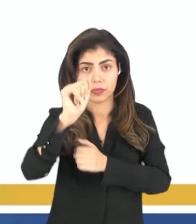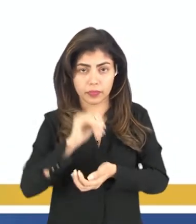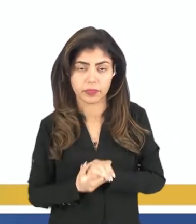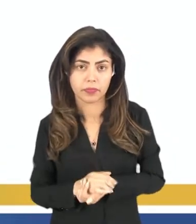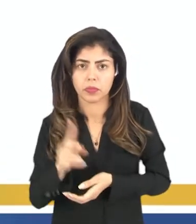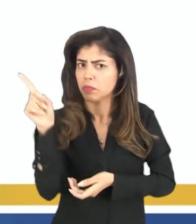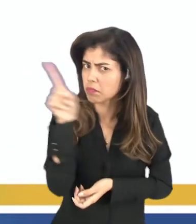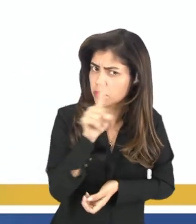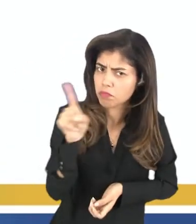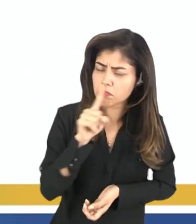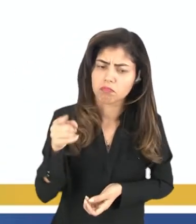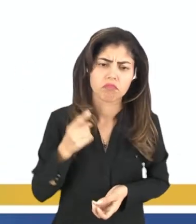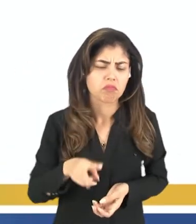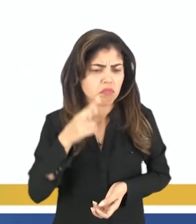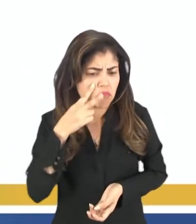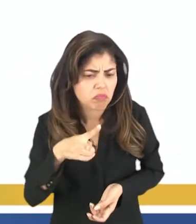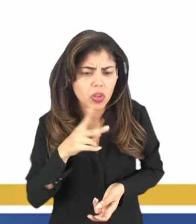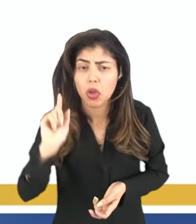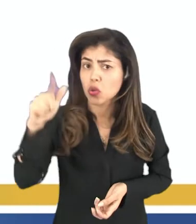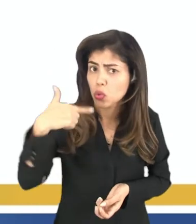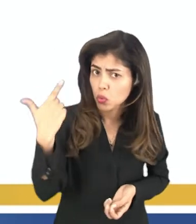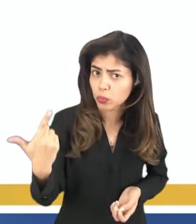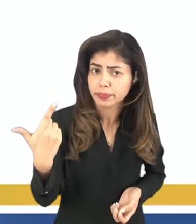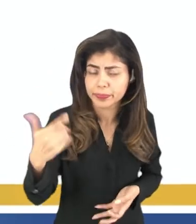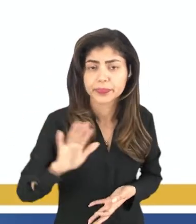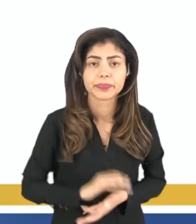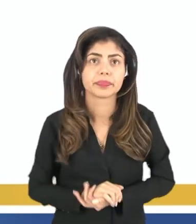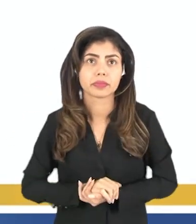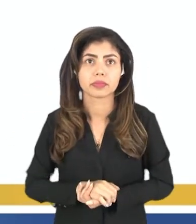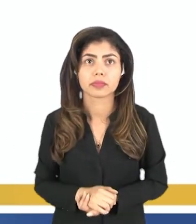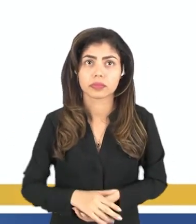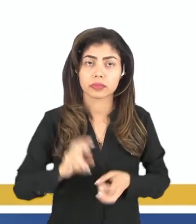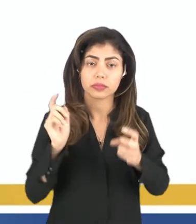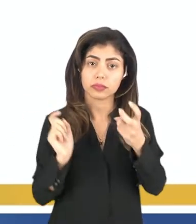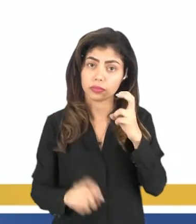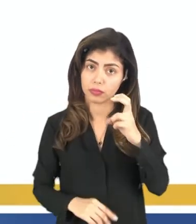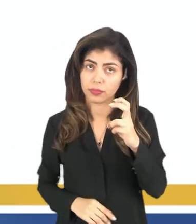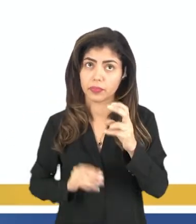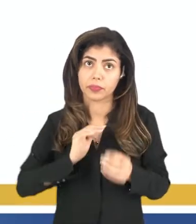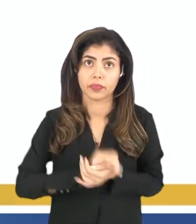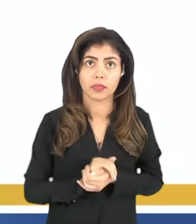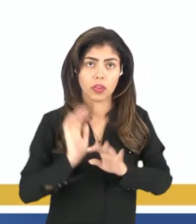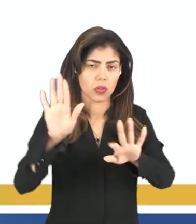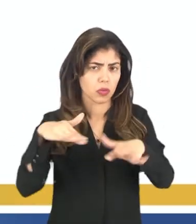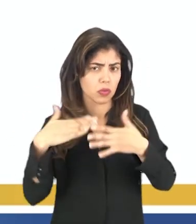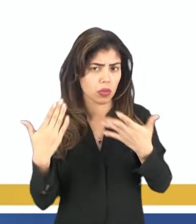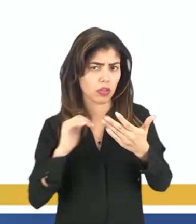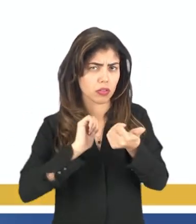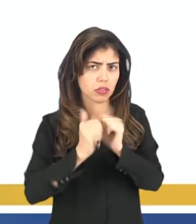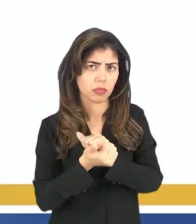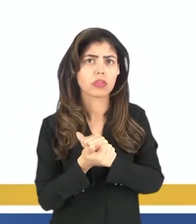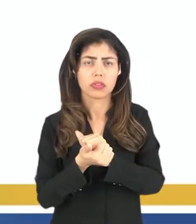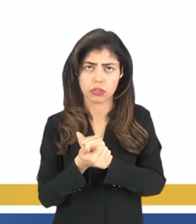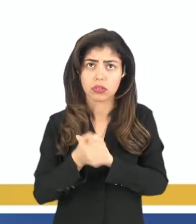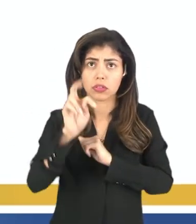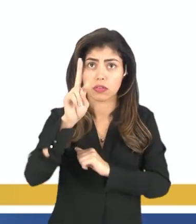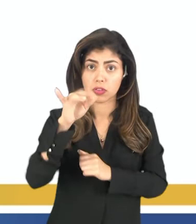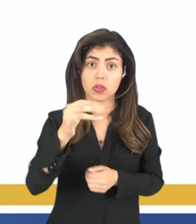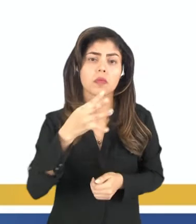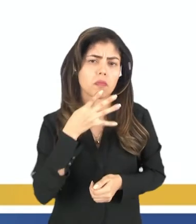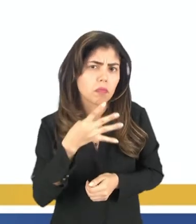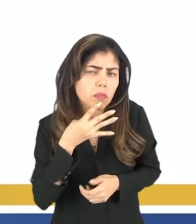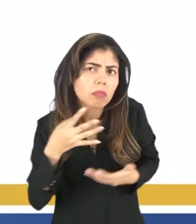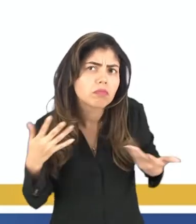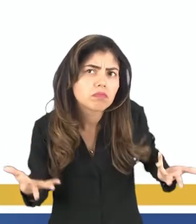que não são comuns em outros desportos, né? E cinco, Que outros esportes de aventuras você